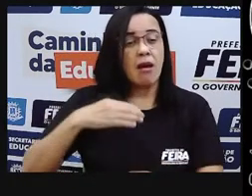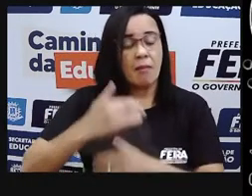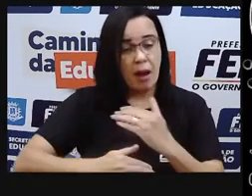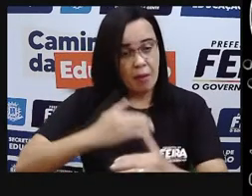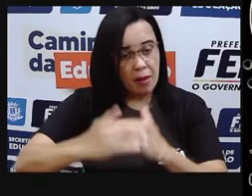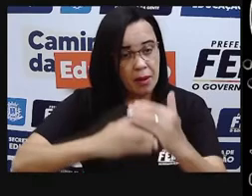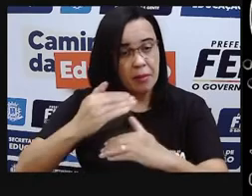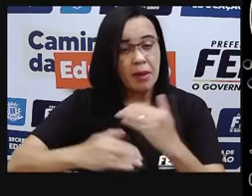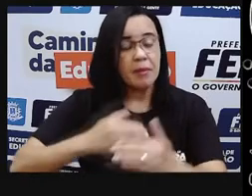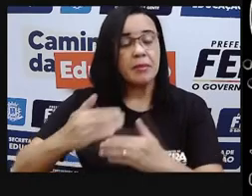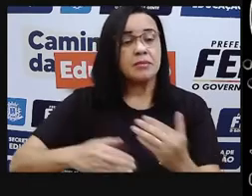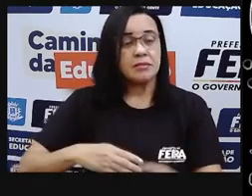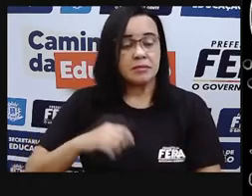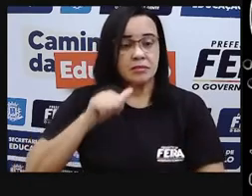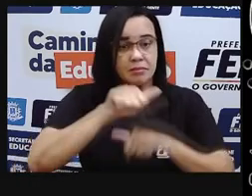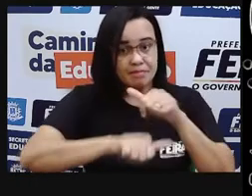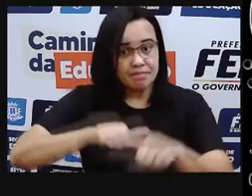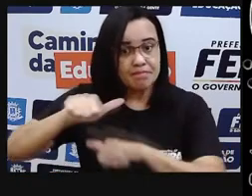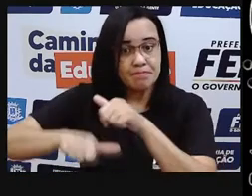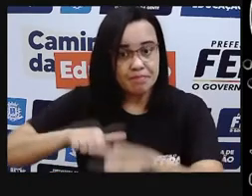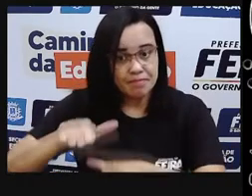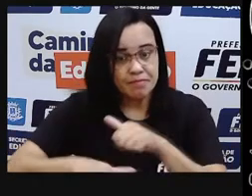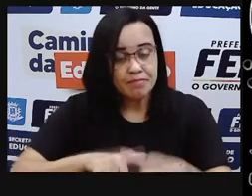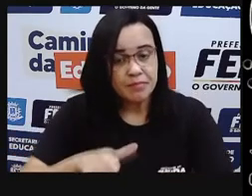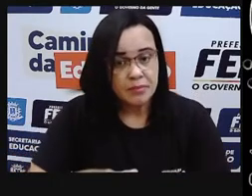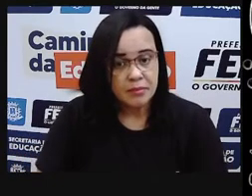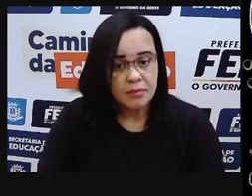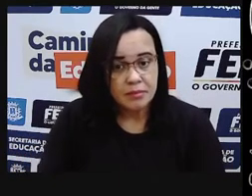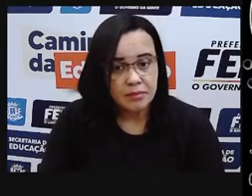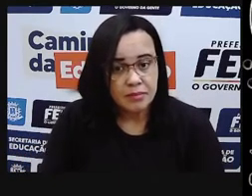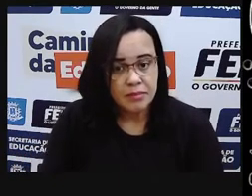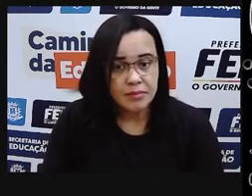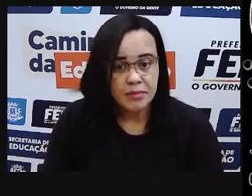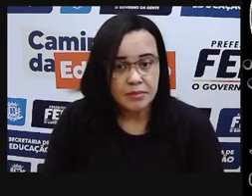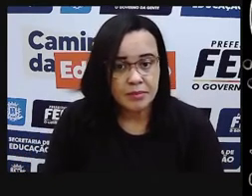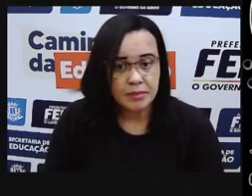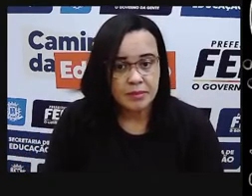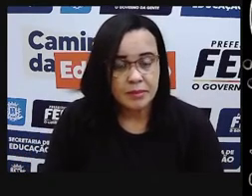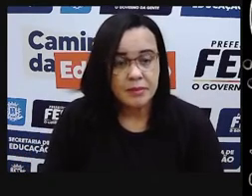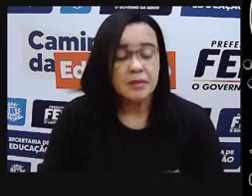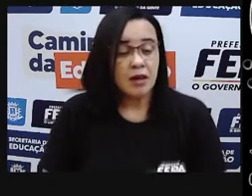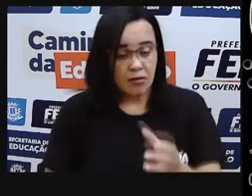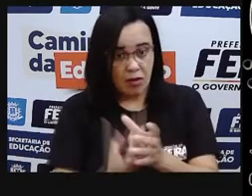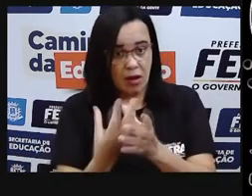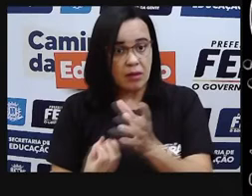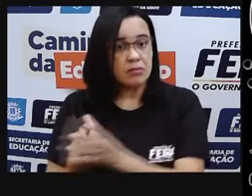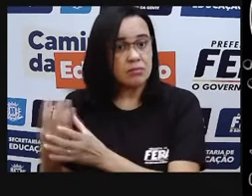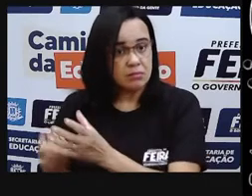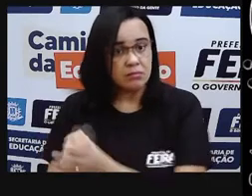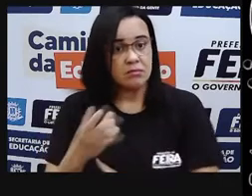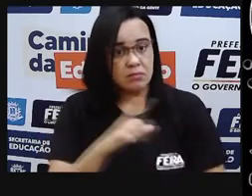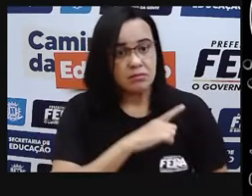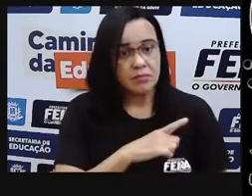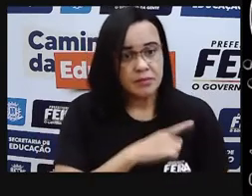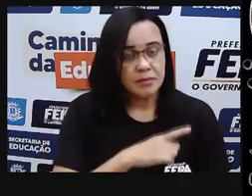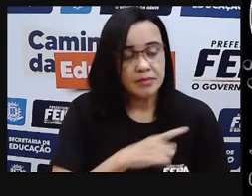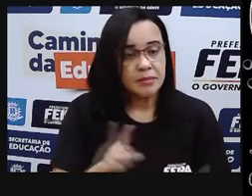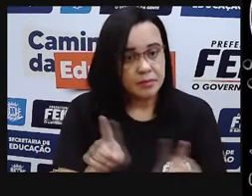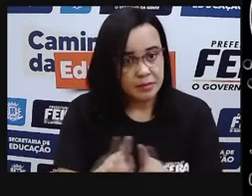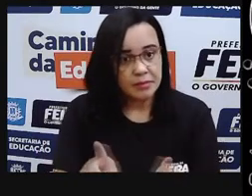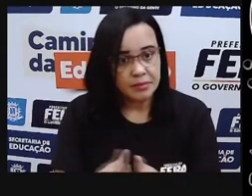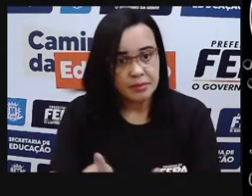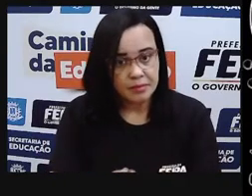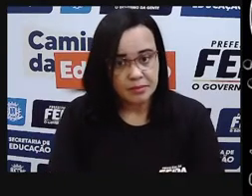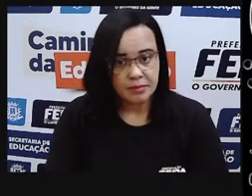energia estar no nosso cotidiano, elas vão existir e a gente vai começar a ficar expert,